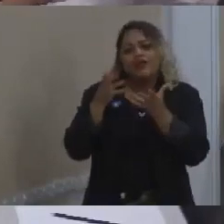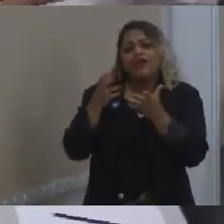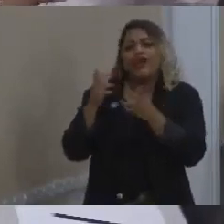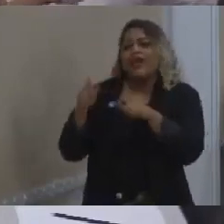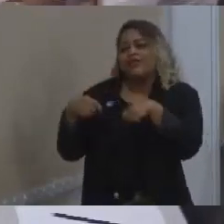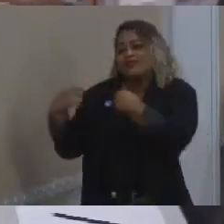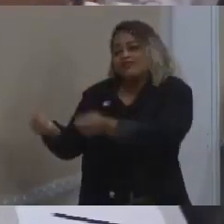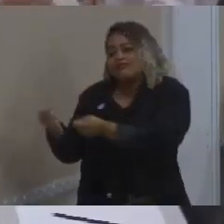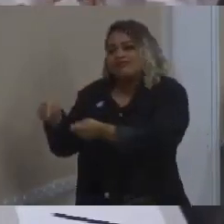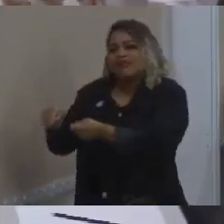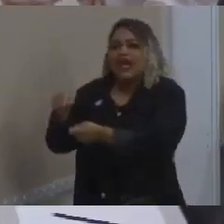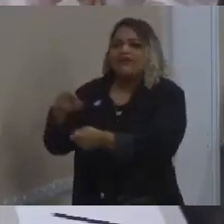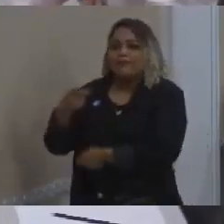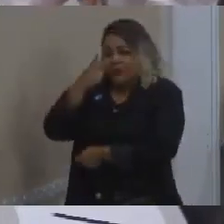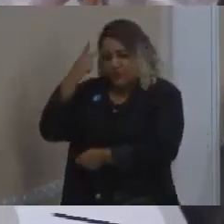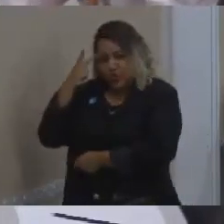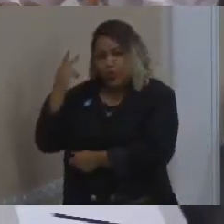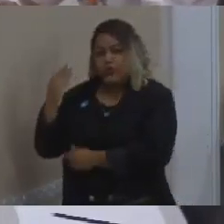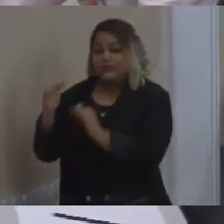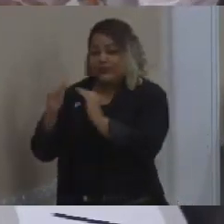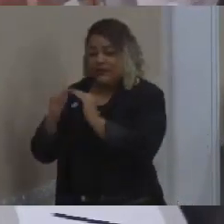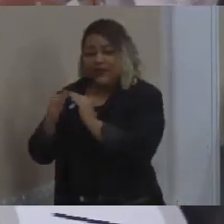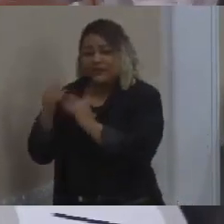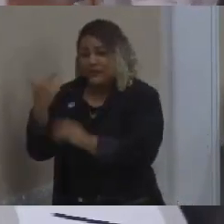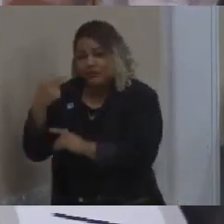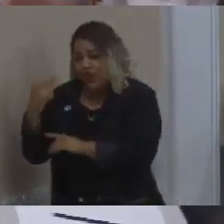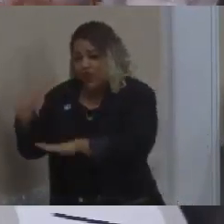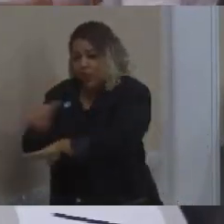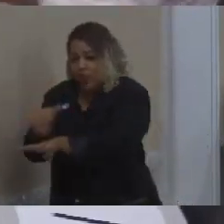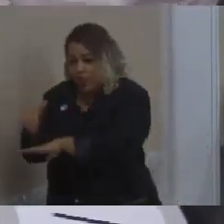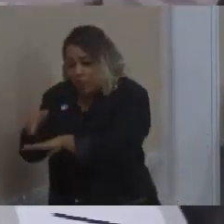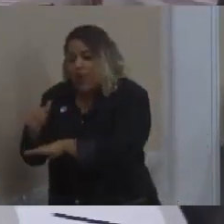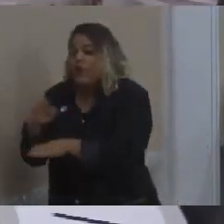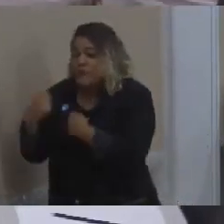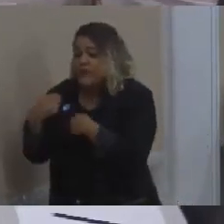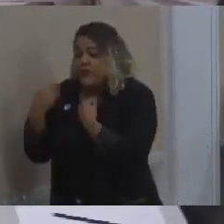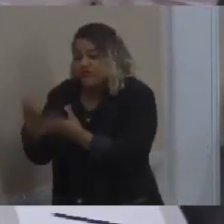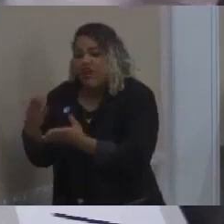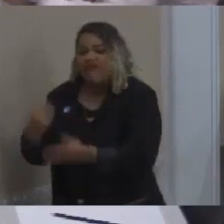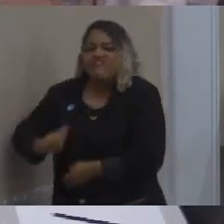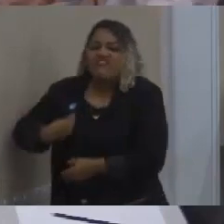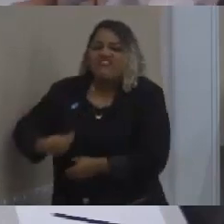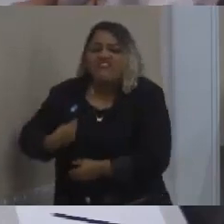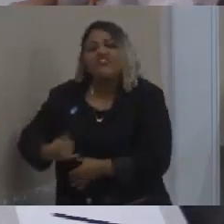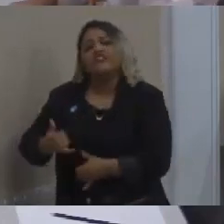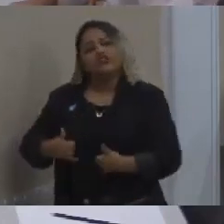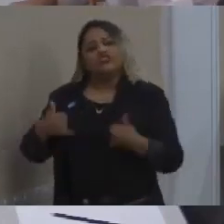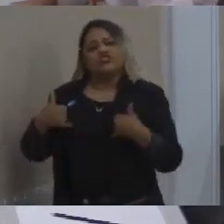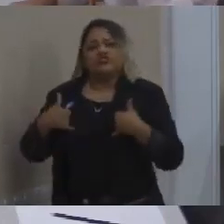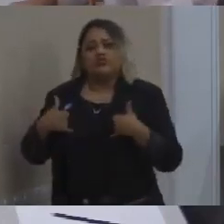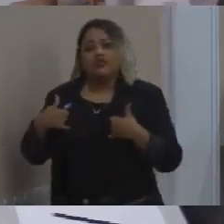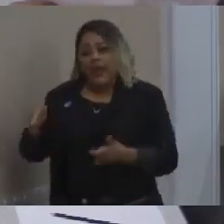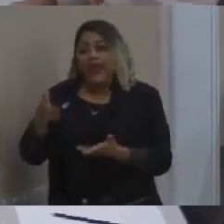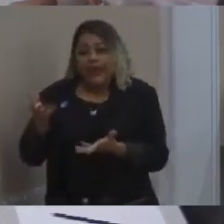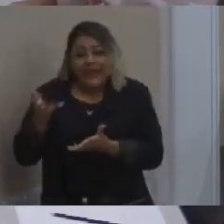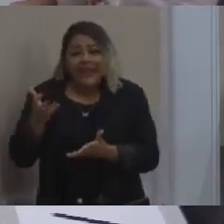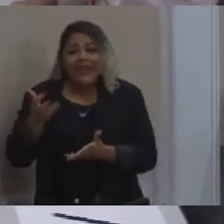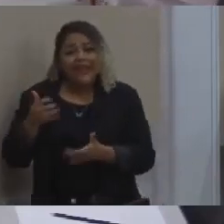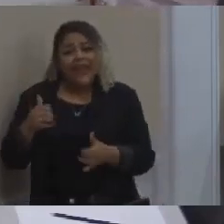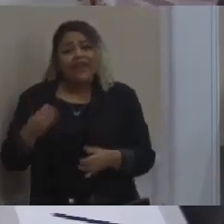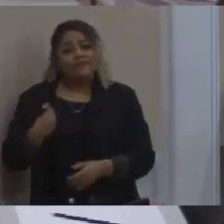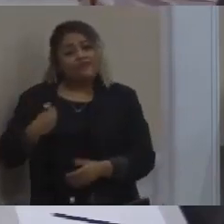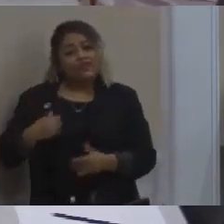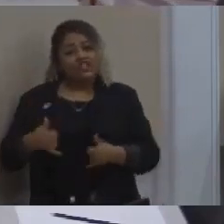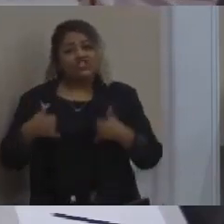para essas pessoas. Essas pessoas que estão nas ruas querem uma vida digna, mas também ao mesmo tempo elas precisam do seu sustento. Aí a gente